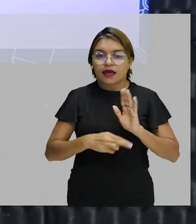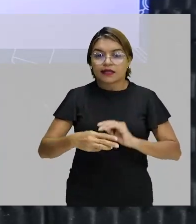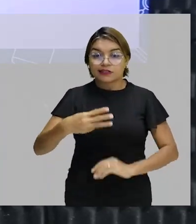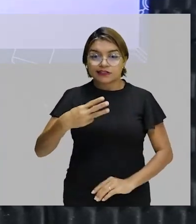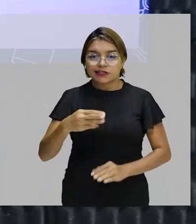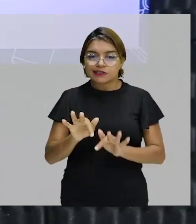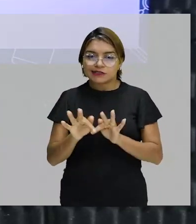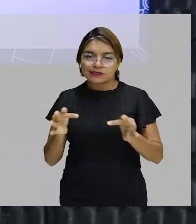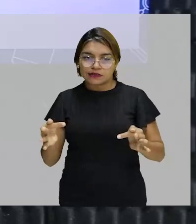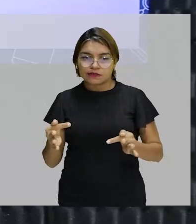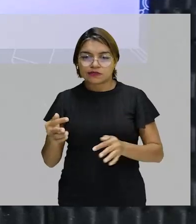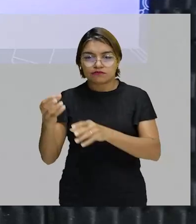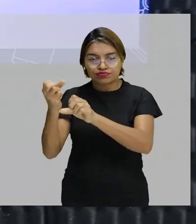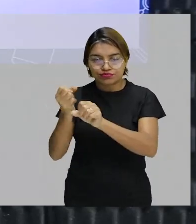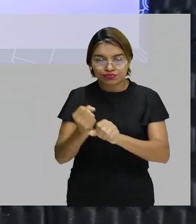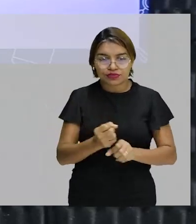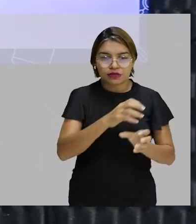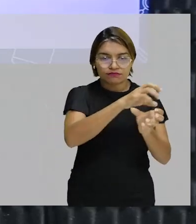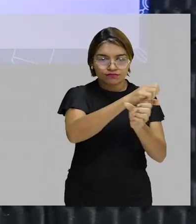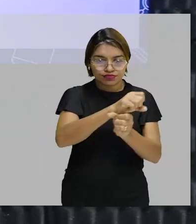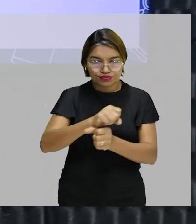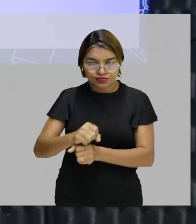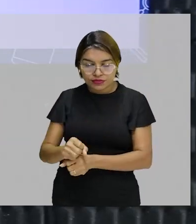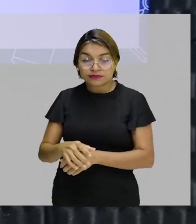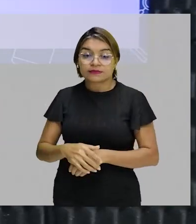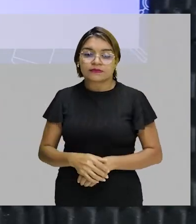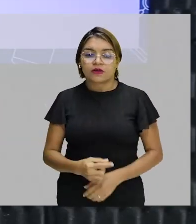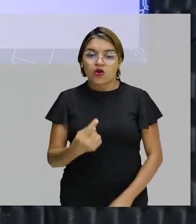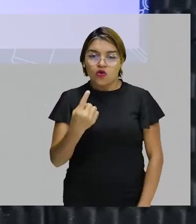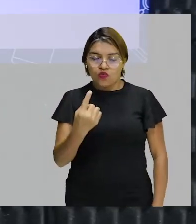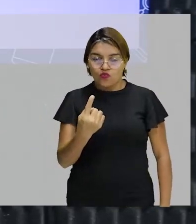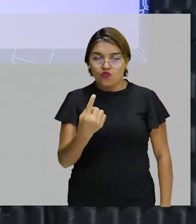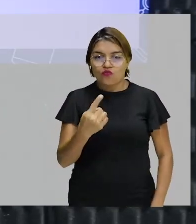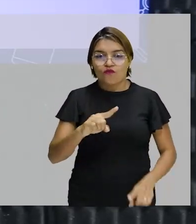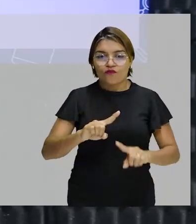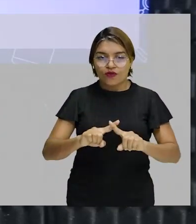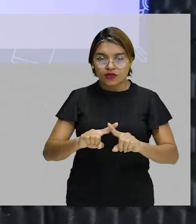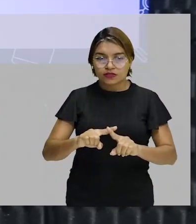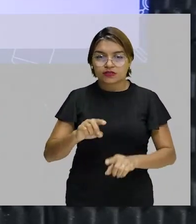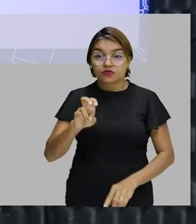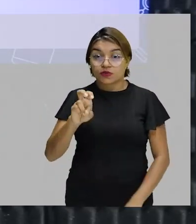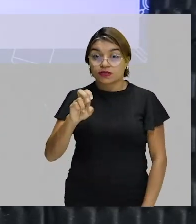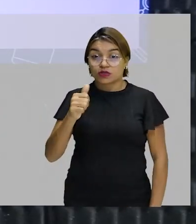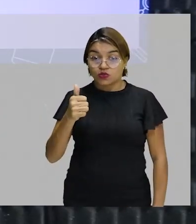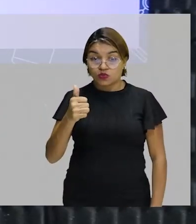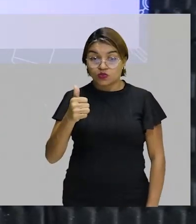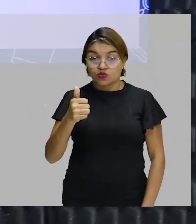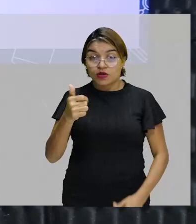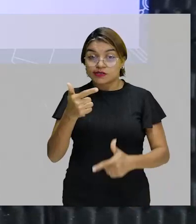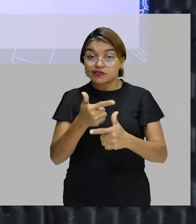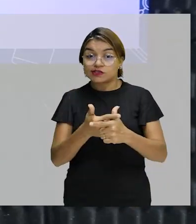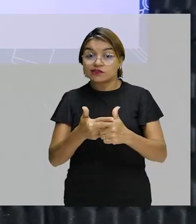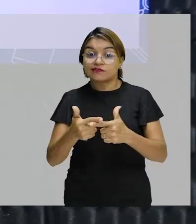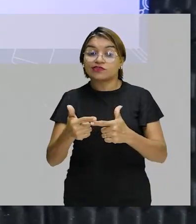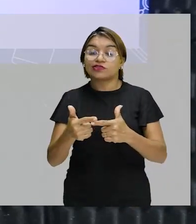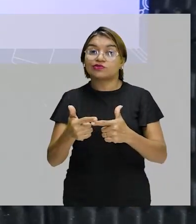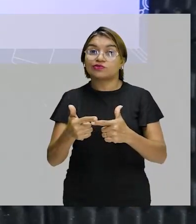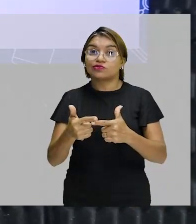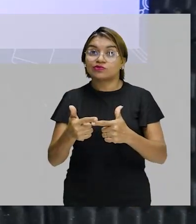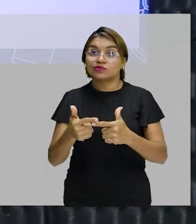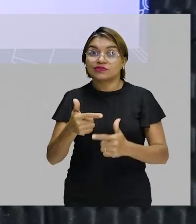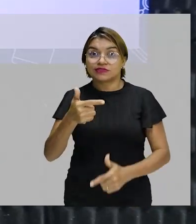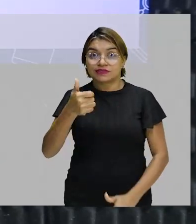pelo extremo. Então, vai ficar 1 vezes 51 dividido por